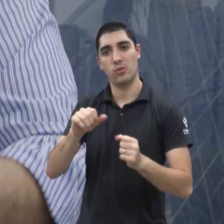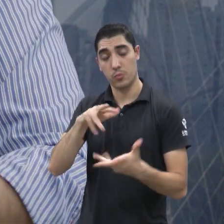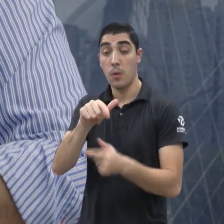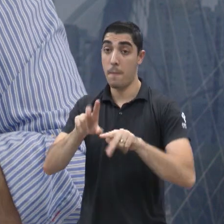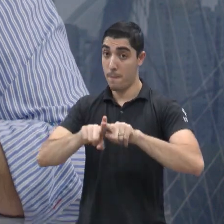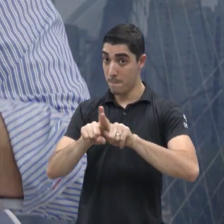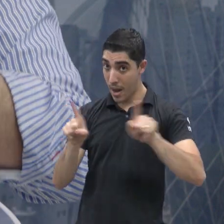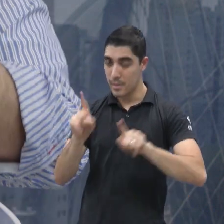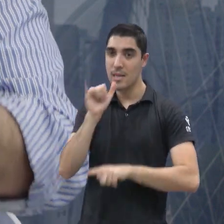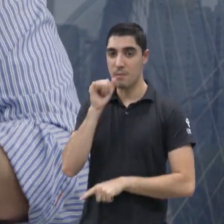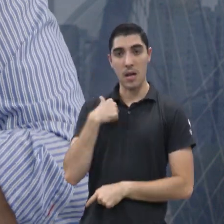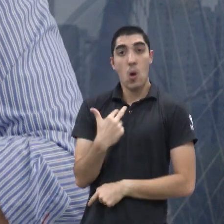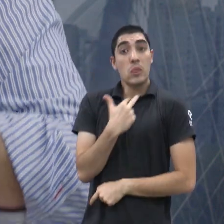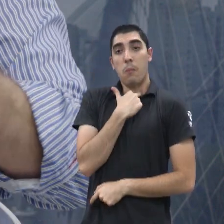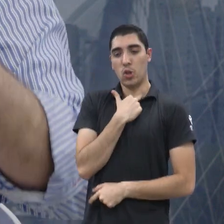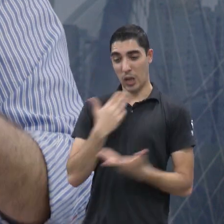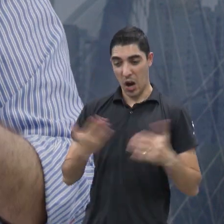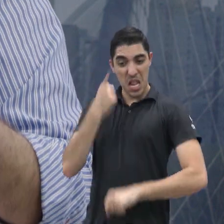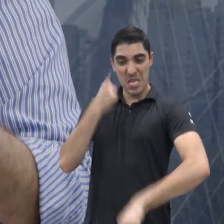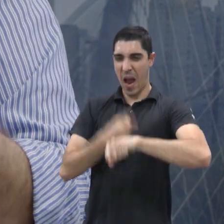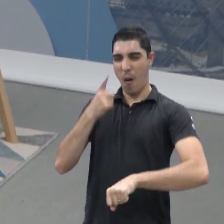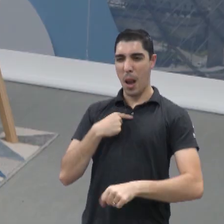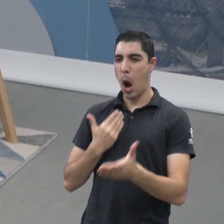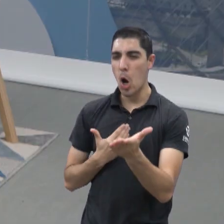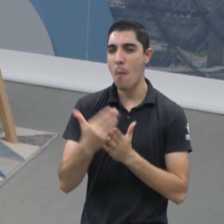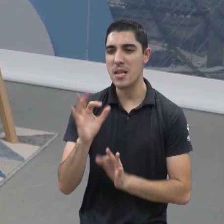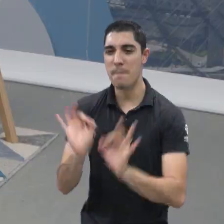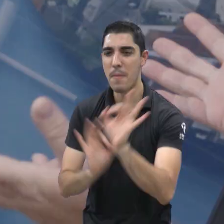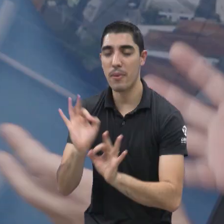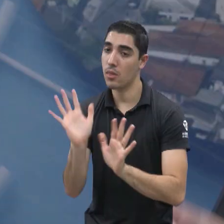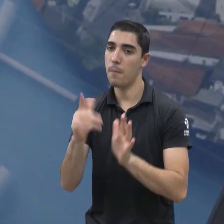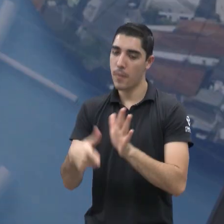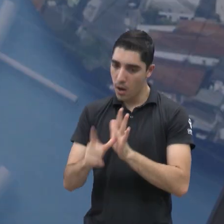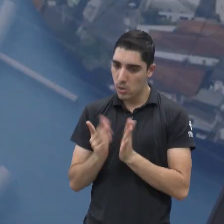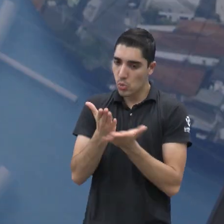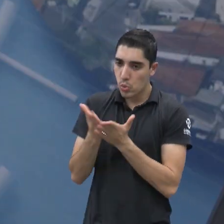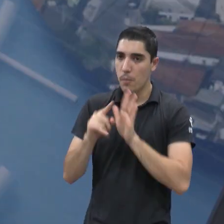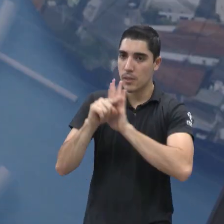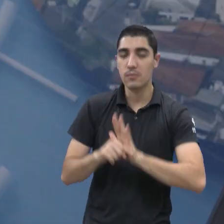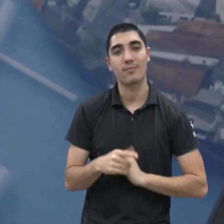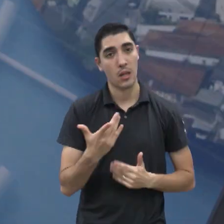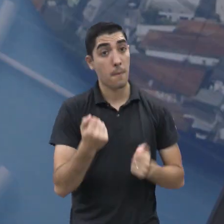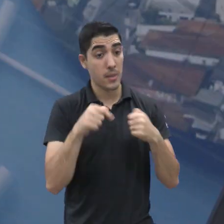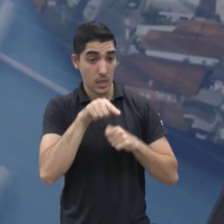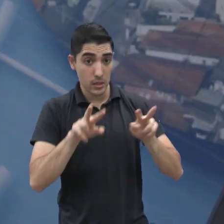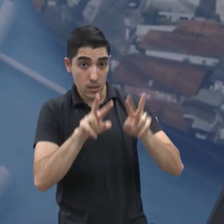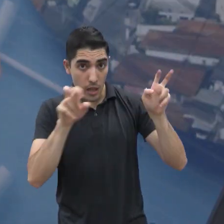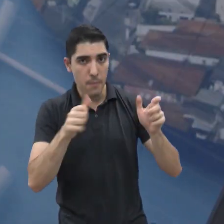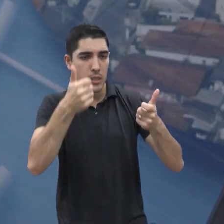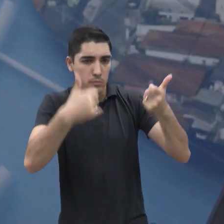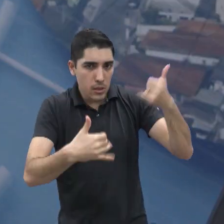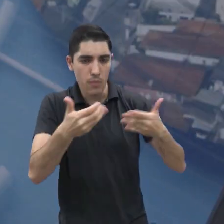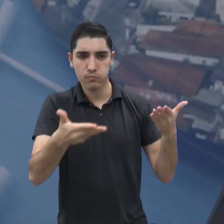As coisas têm que ser feitas de maneira gradativa, com estudos, com... Tem que colocar o tema para discussão, né? E discutir de uma forma mais efetiva.